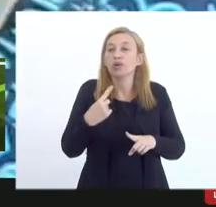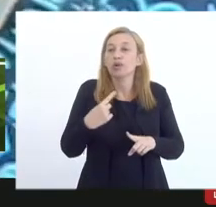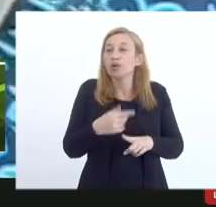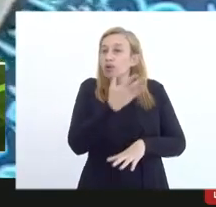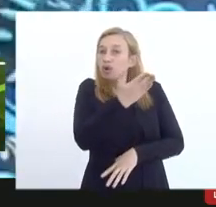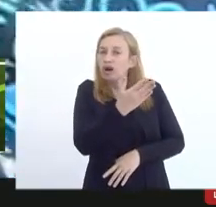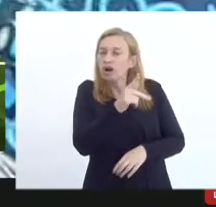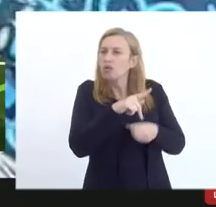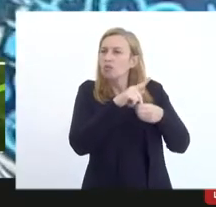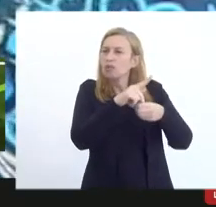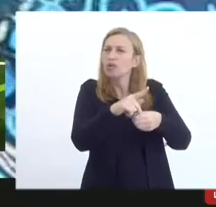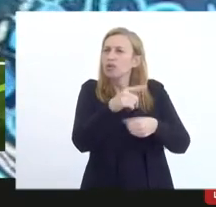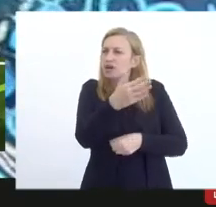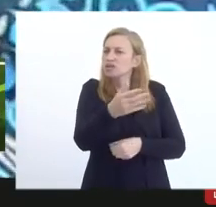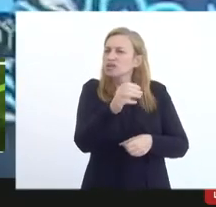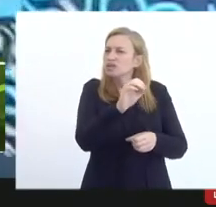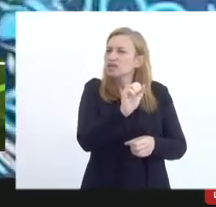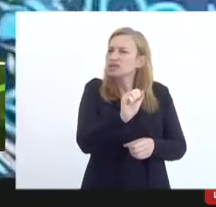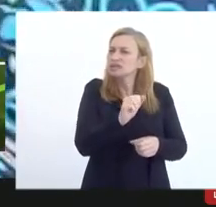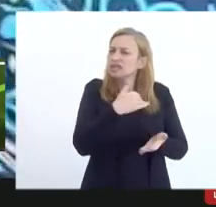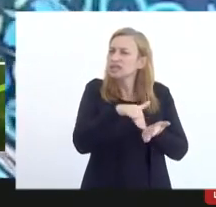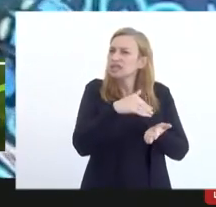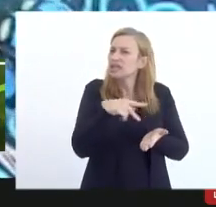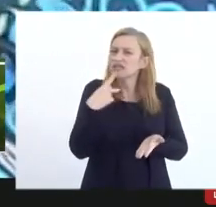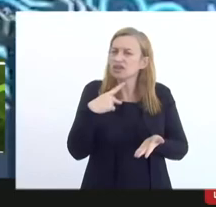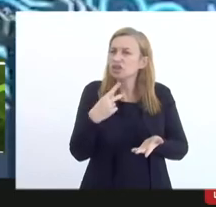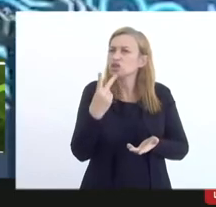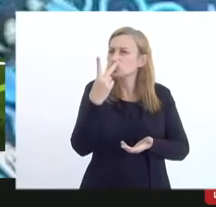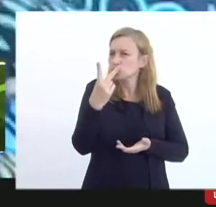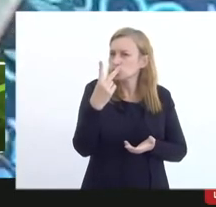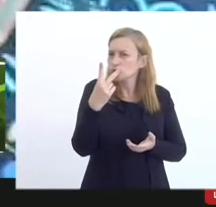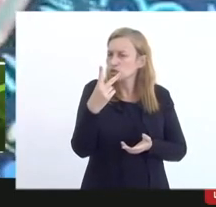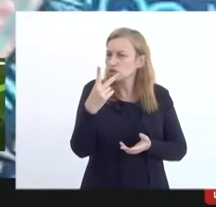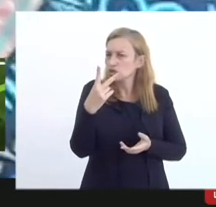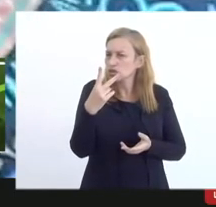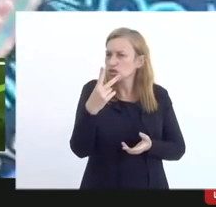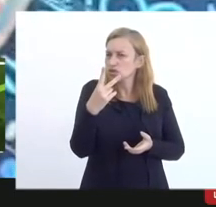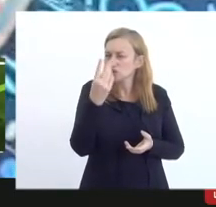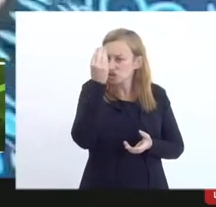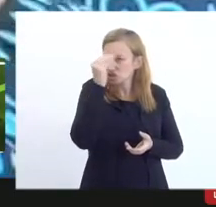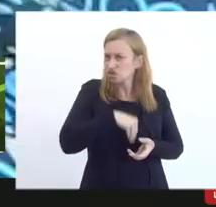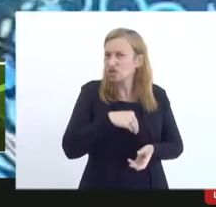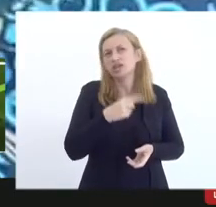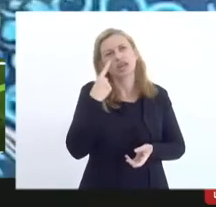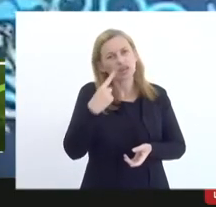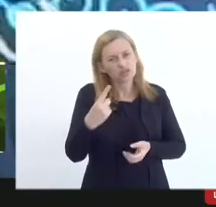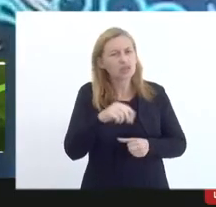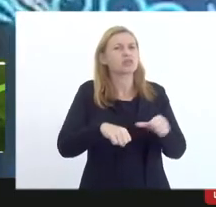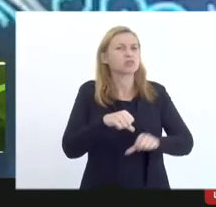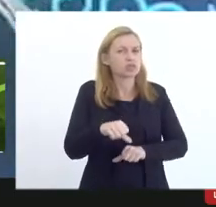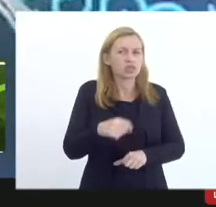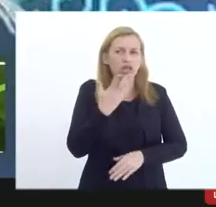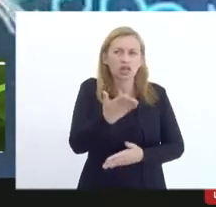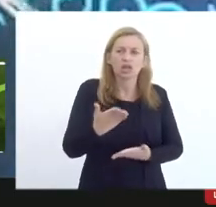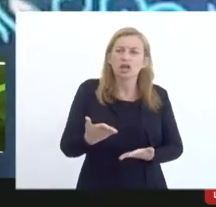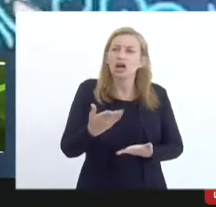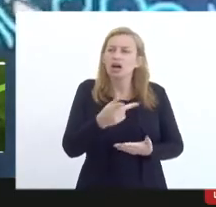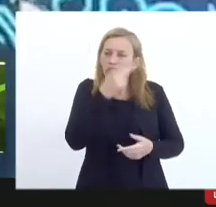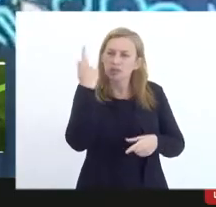o procurador lá da Secretaria falou, já teve duas renúncias, então também tem que ver isso, não é só mudar a lei. O cara